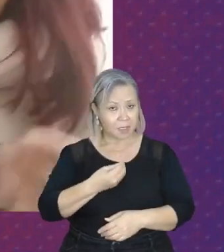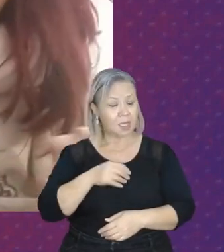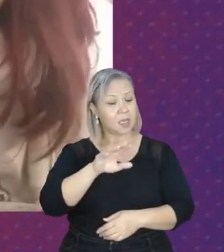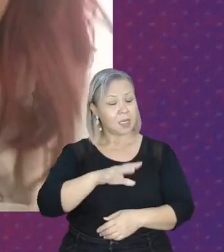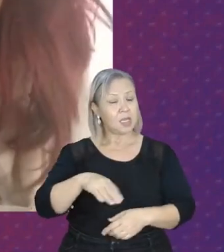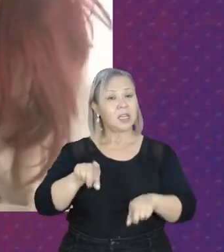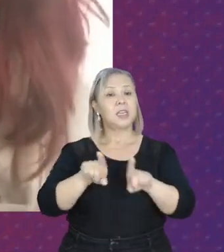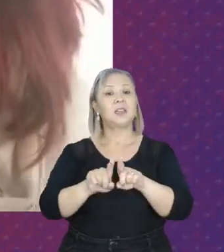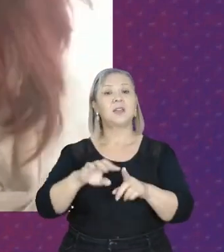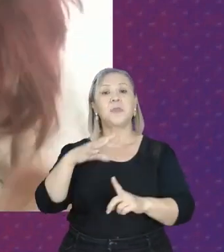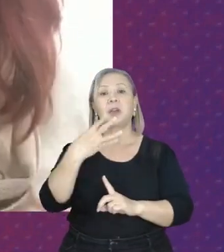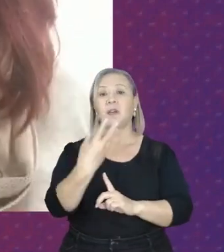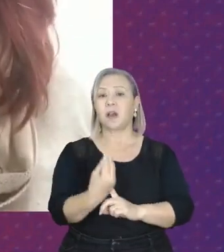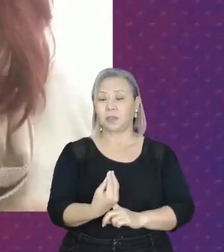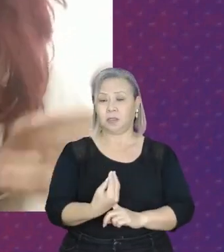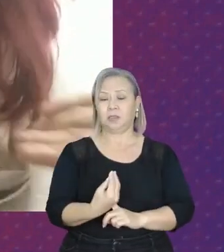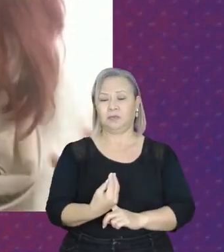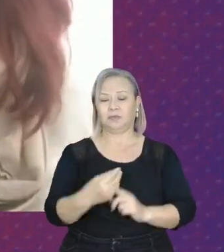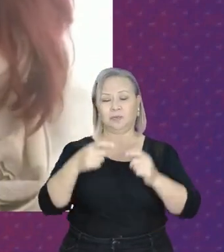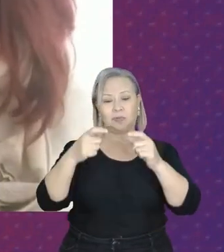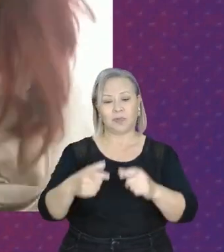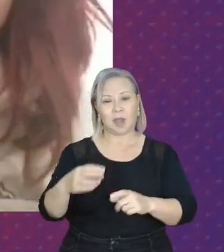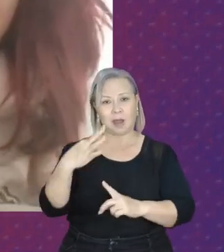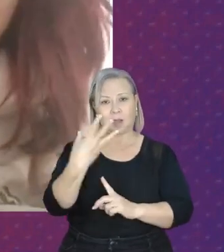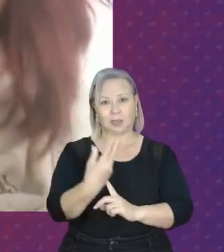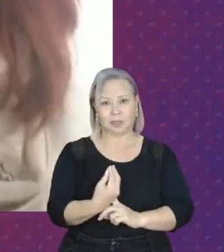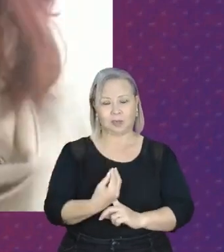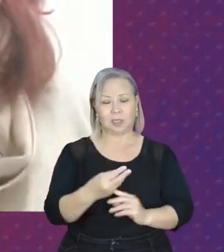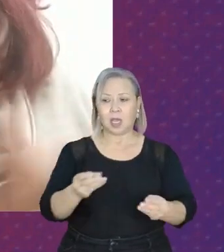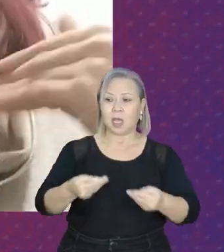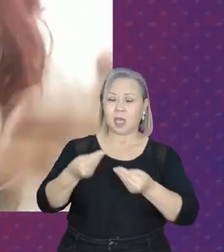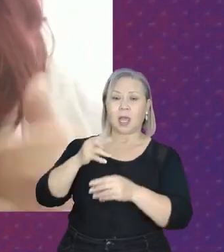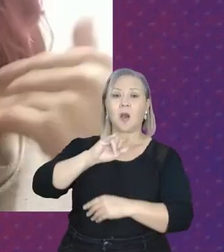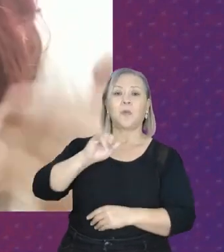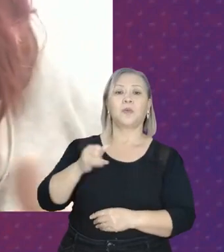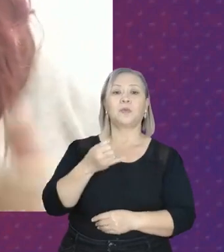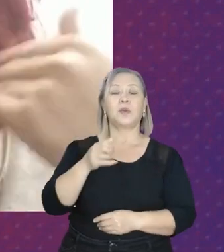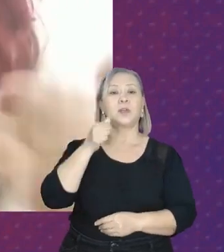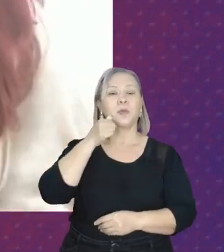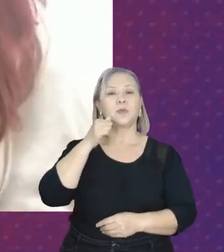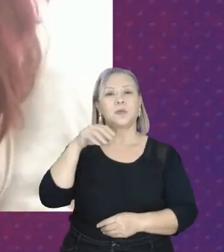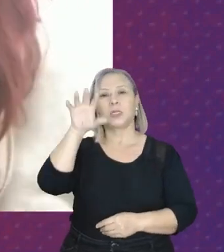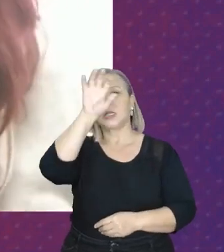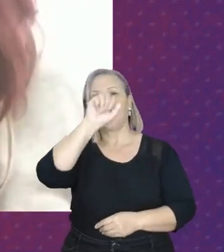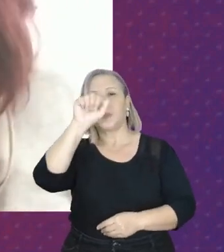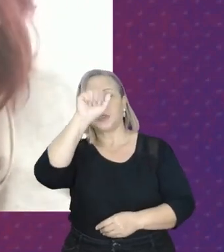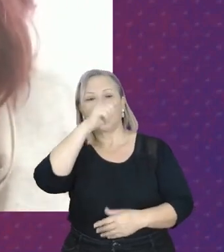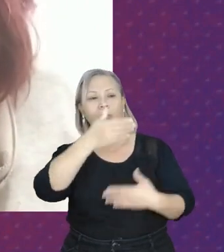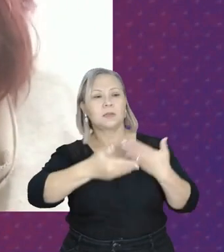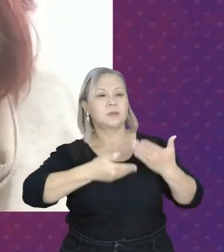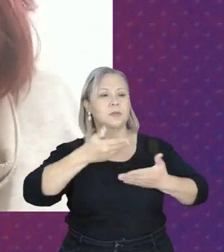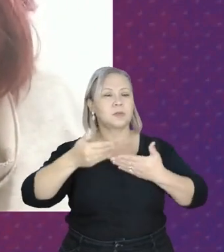oportunidade para as mulheres aprenderem ofícios relacionados à arte.